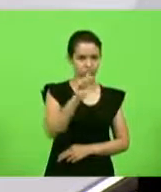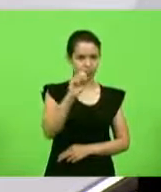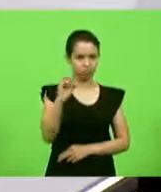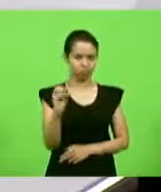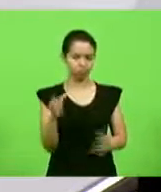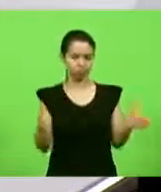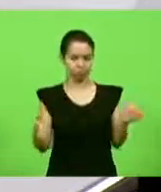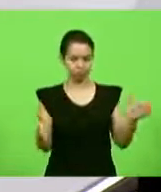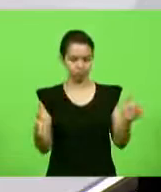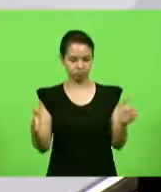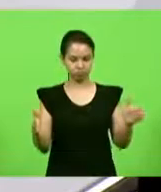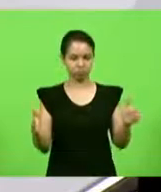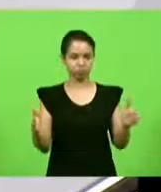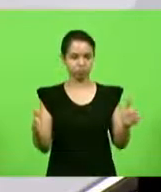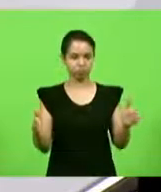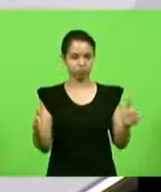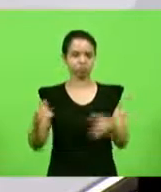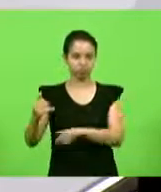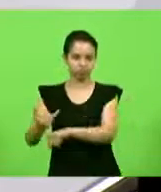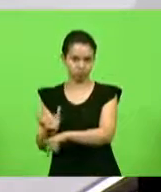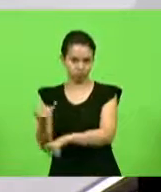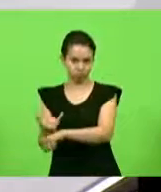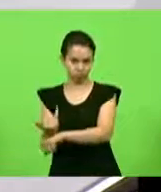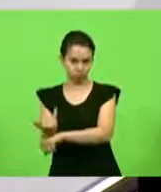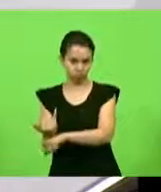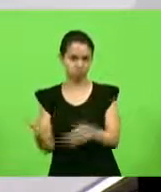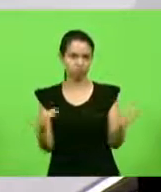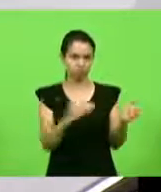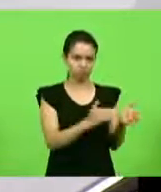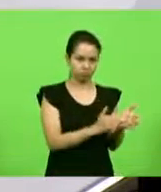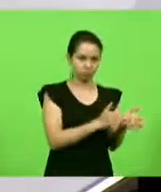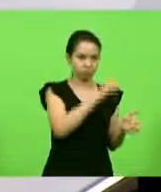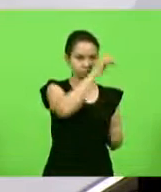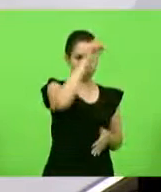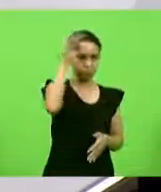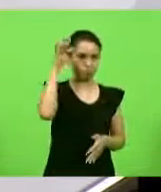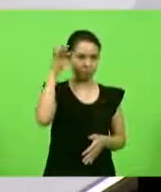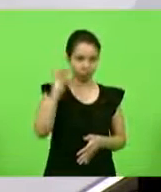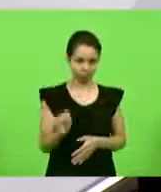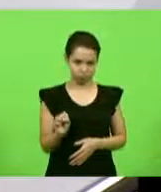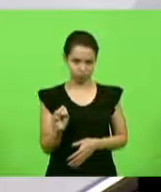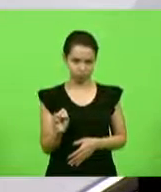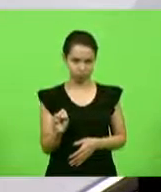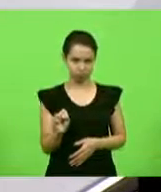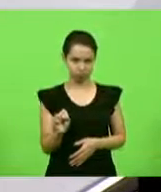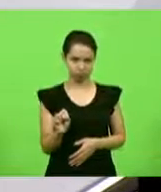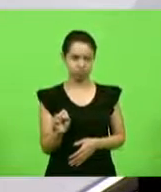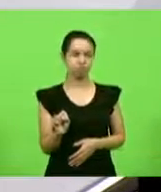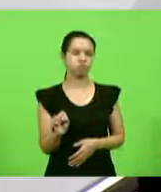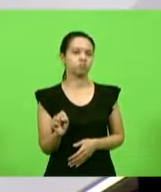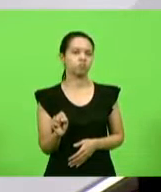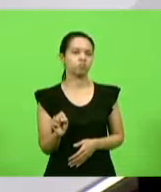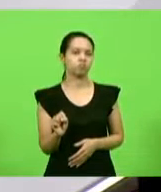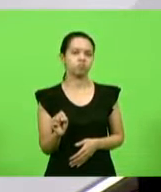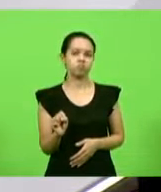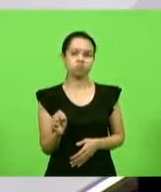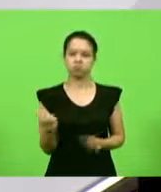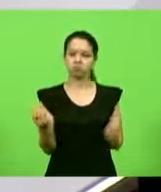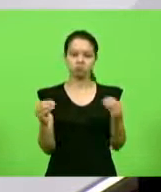de Joinville a São Francisco do Sul, não estava contemplada.